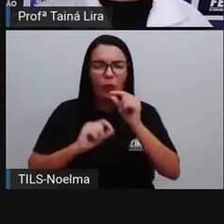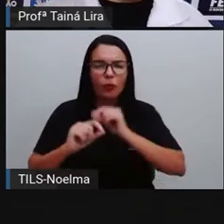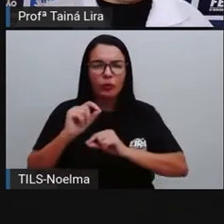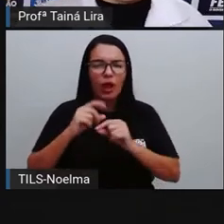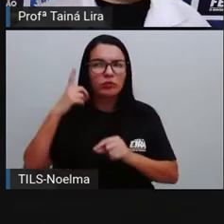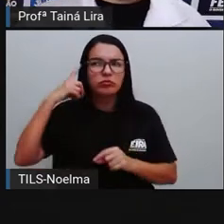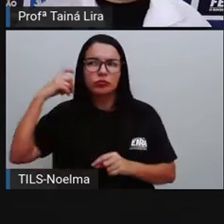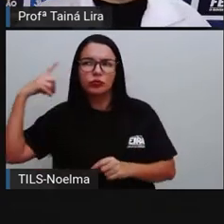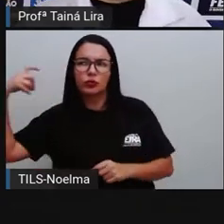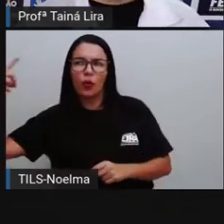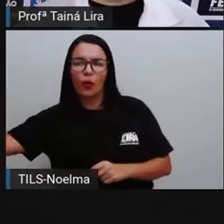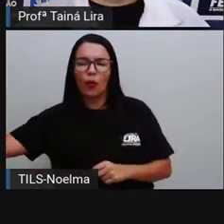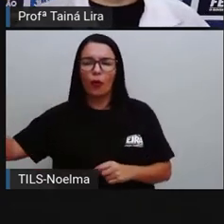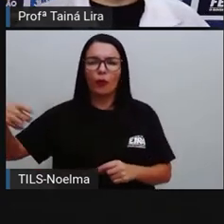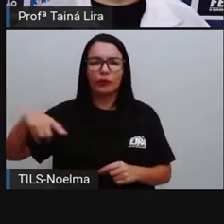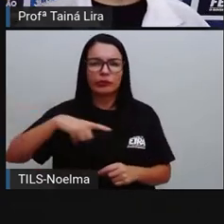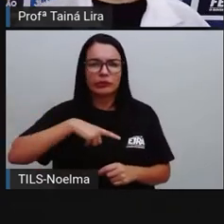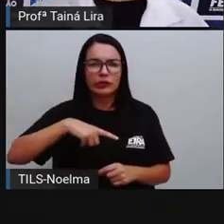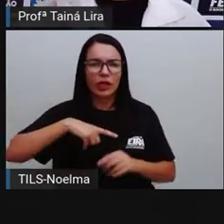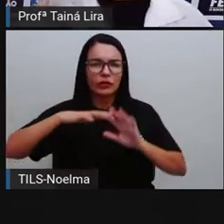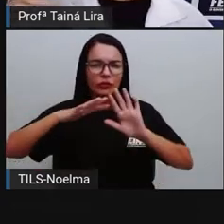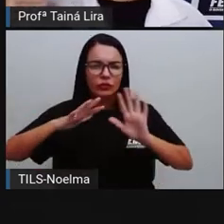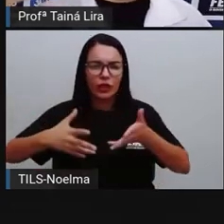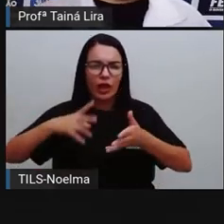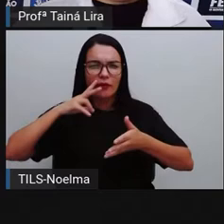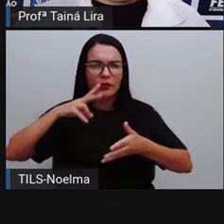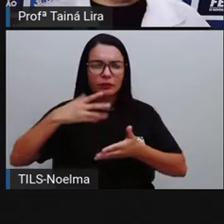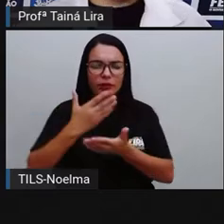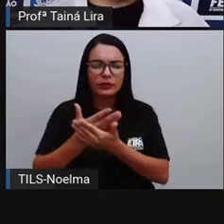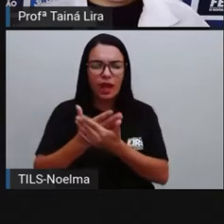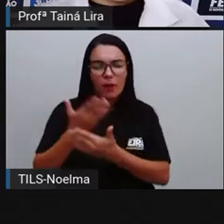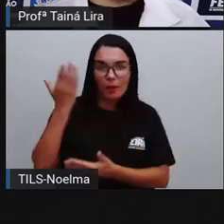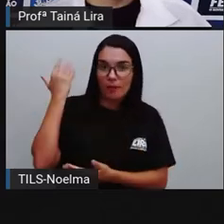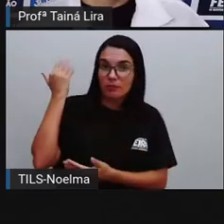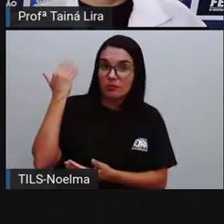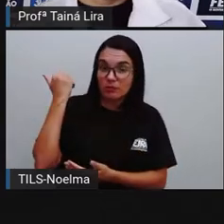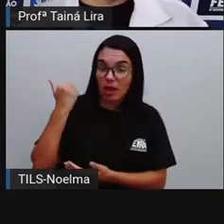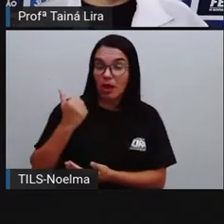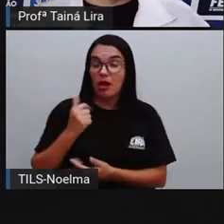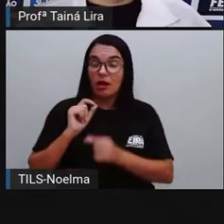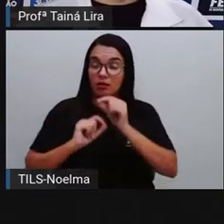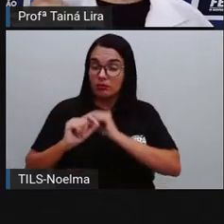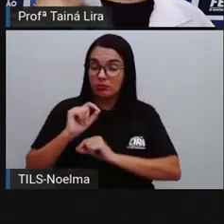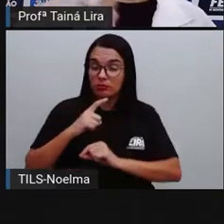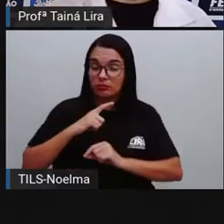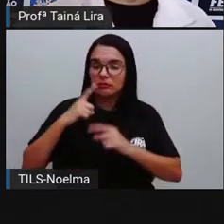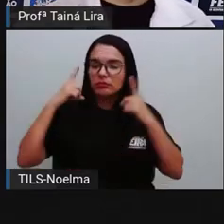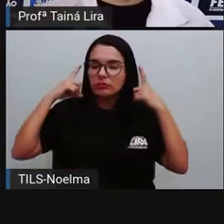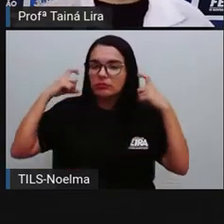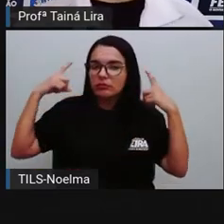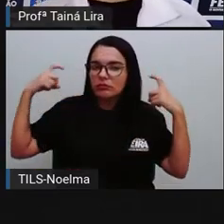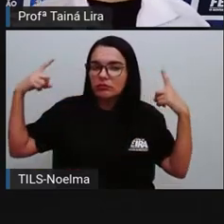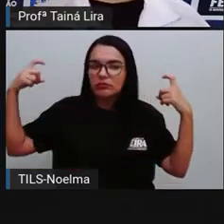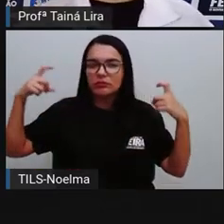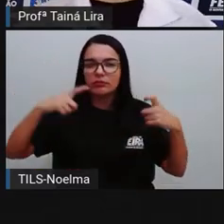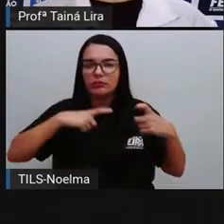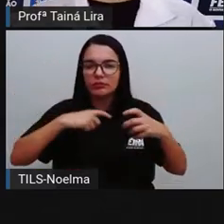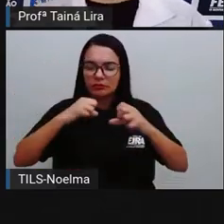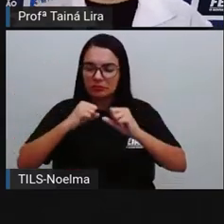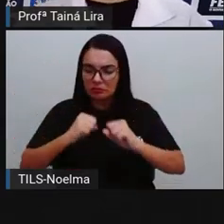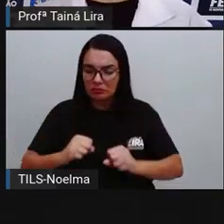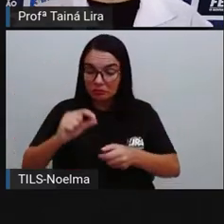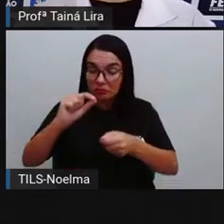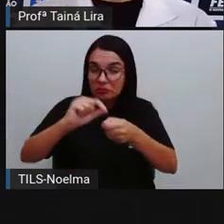sobre os sons, nós já vimos na aula anterior que o som, ele pode ser